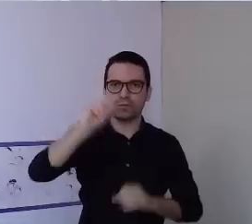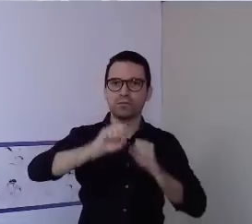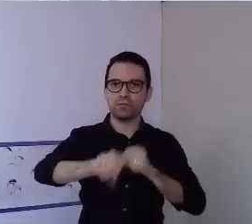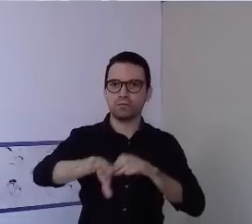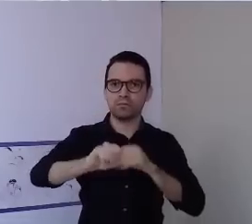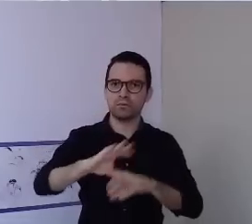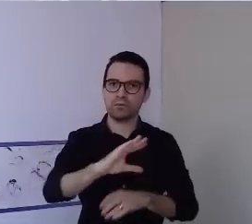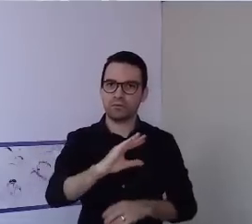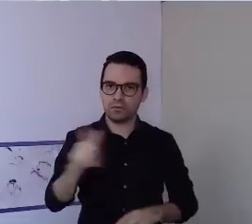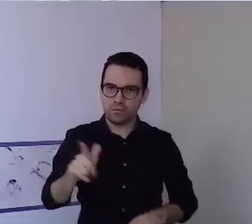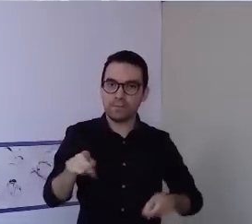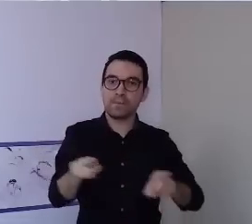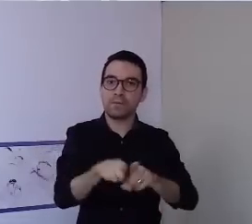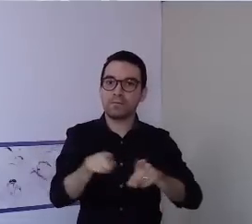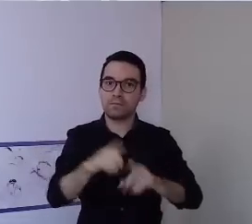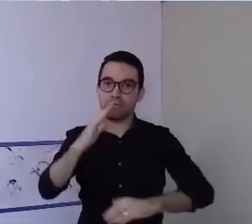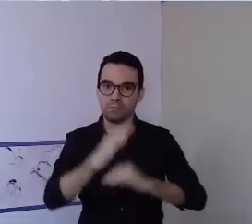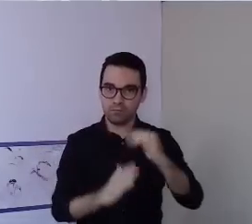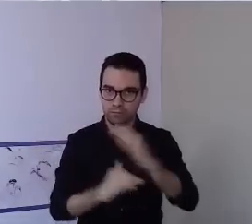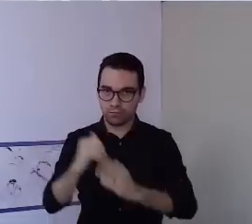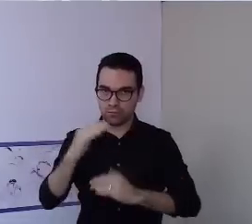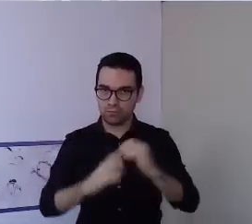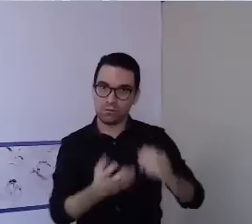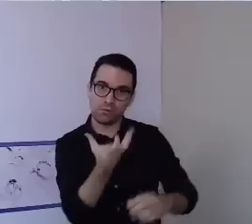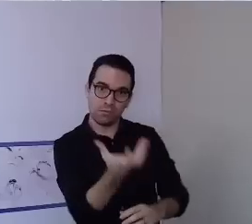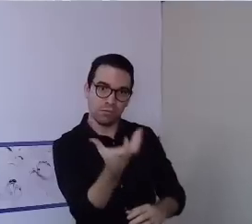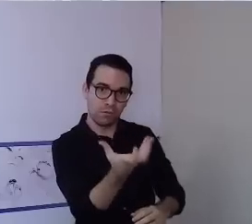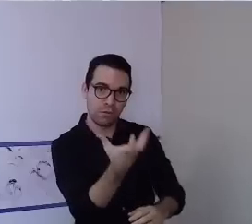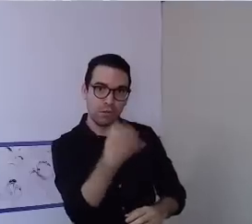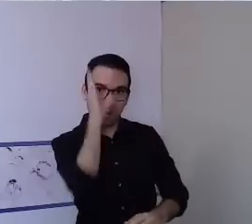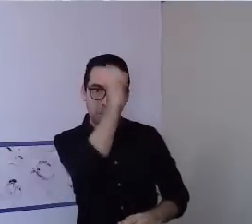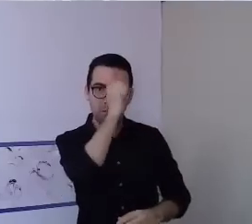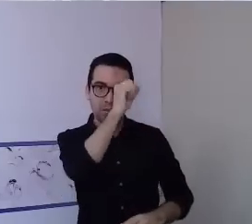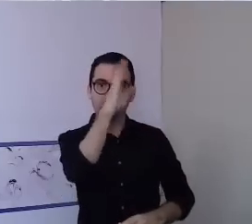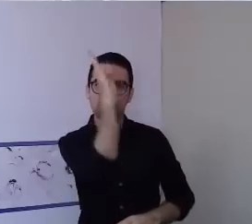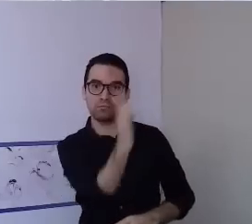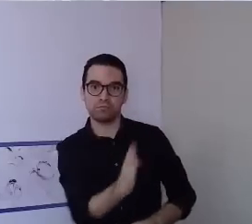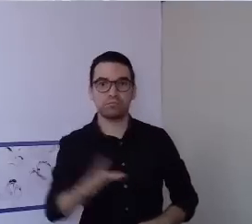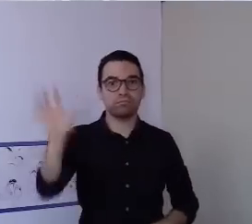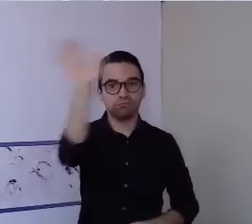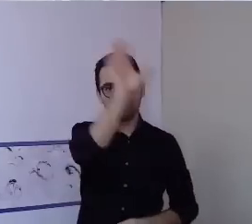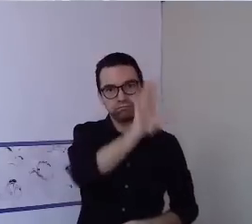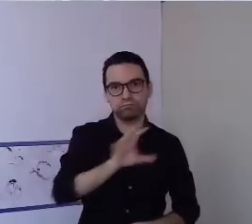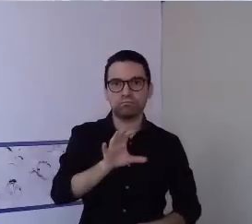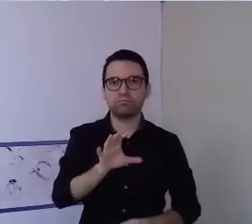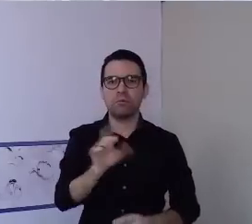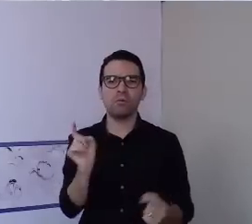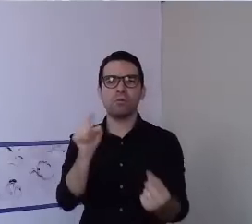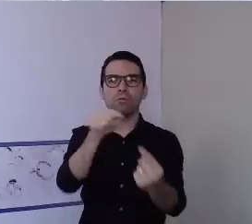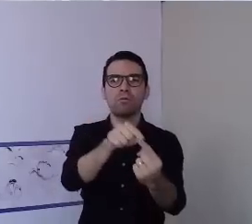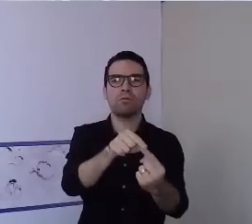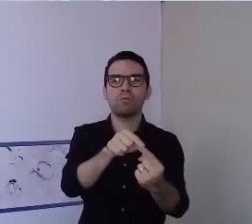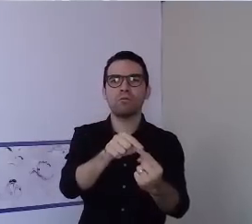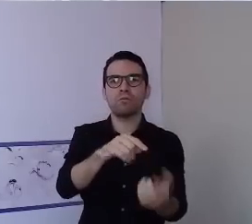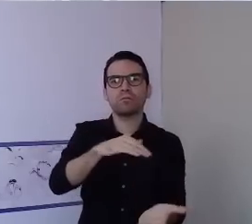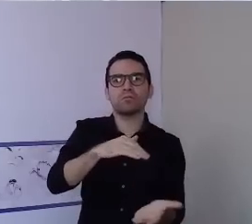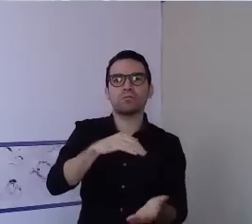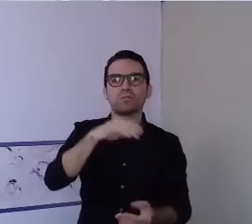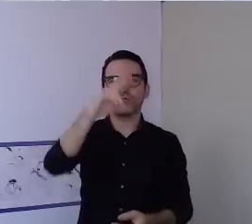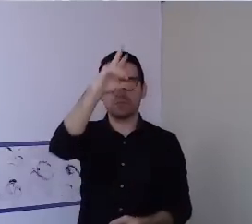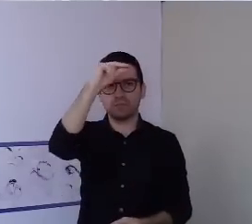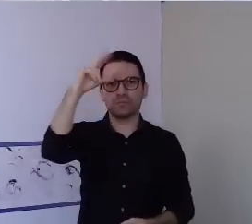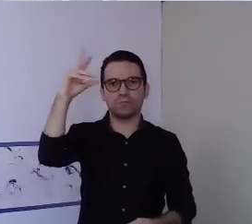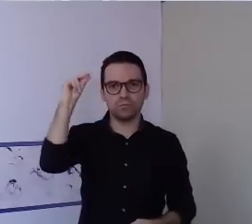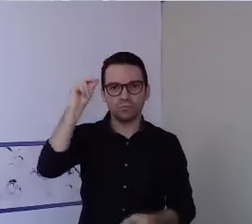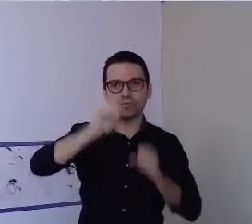Grande e dos profissionais interessados em âmbito nacional. O objetivo da Secretaria Municipal de Educação de